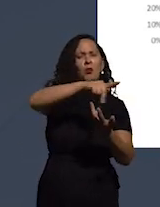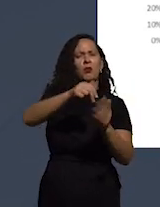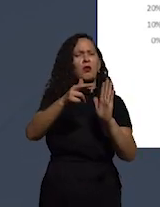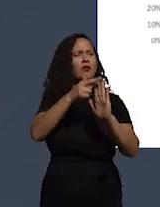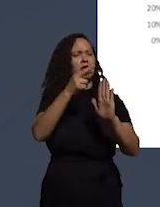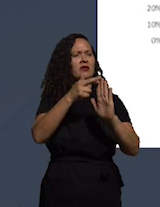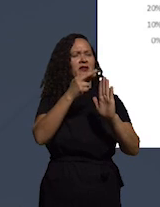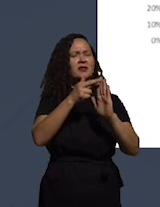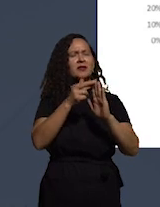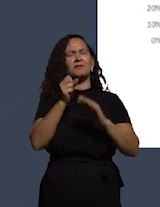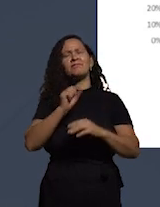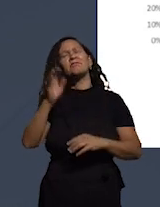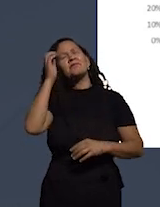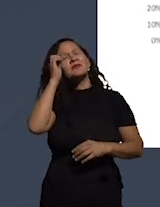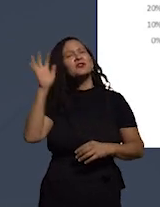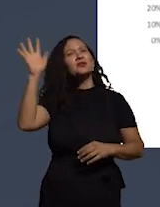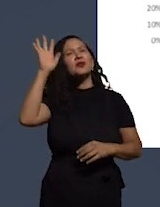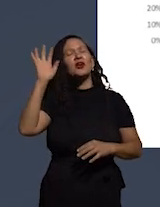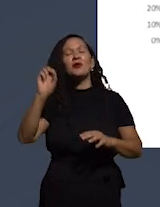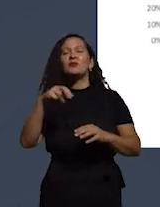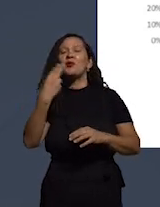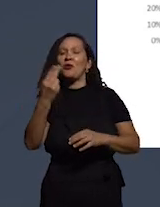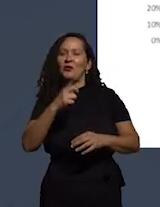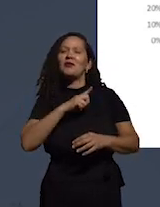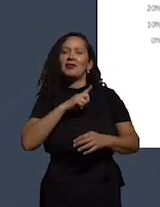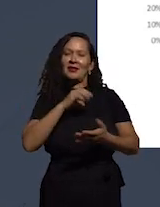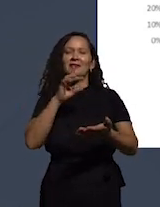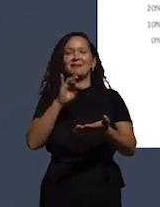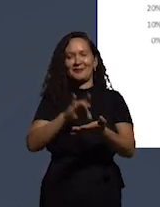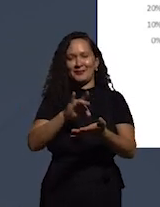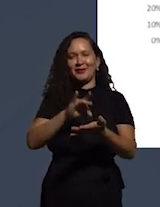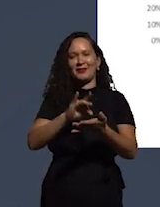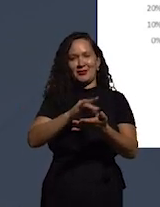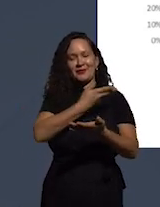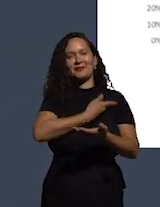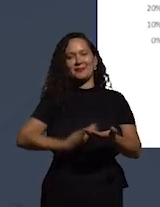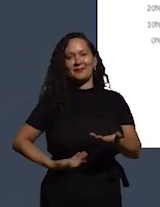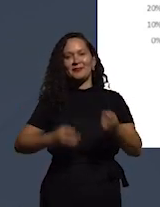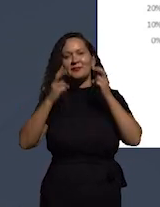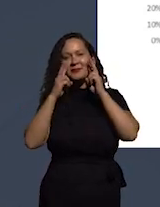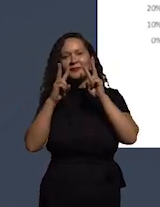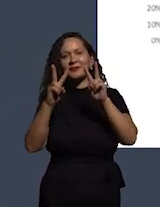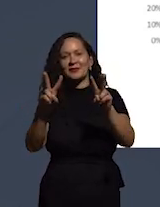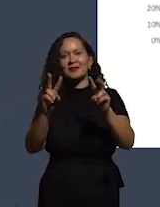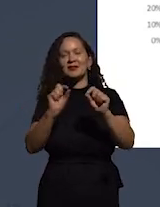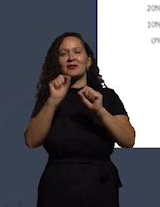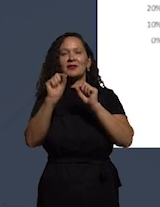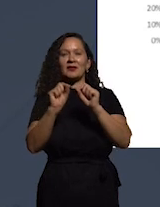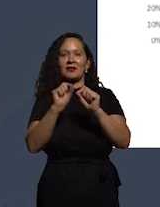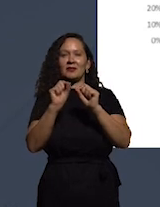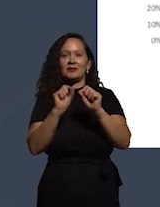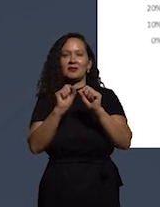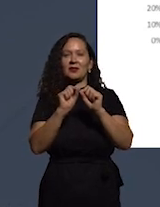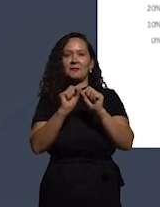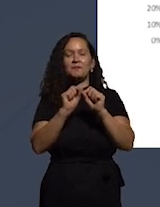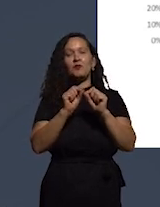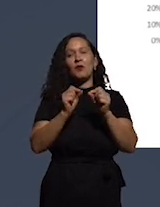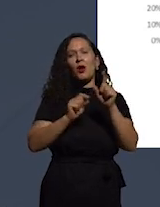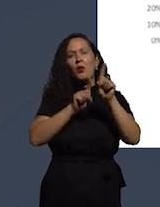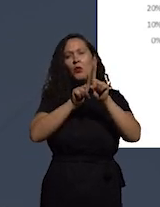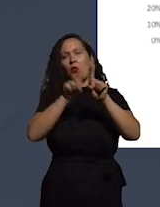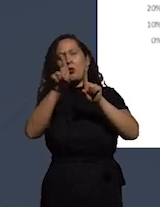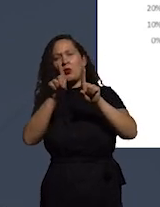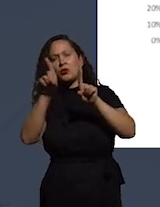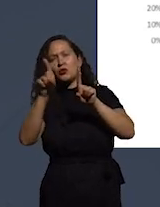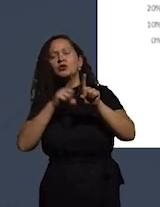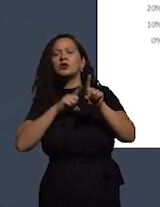sonhamos com isso ou isso realmente existe na realidade nos governos? O nós vemos nesses dois gráficos é que isso existe na